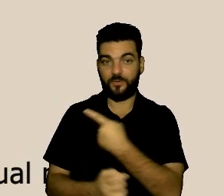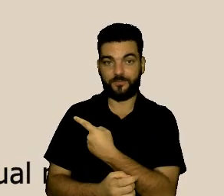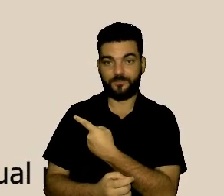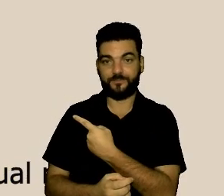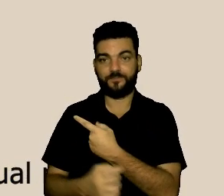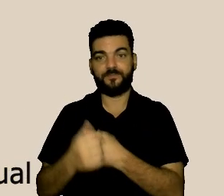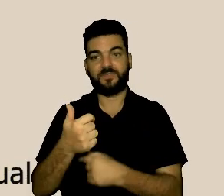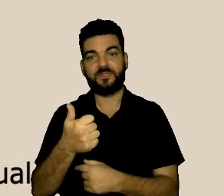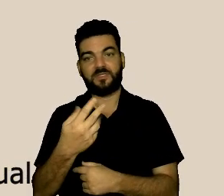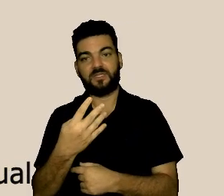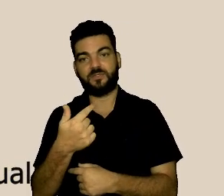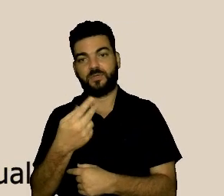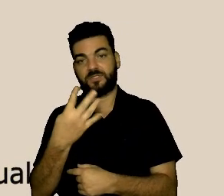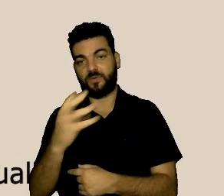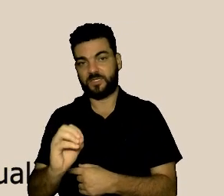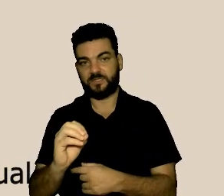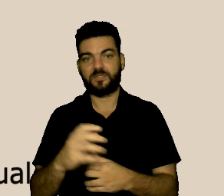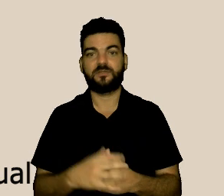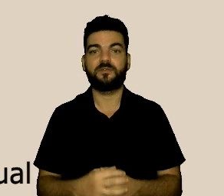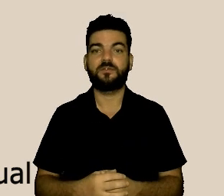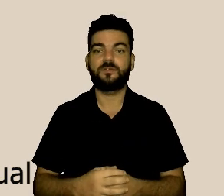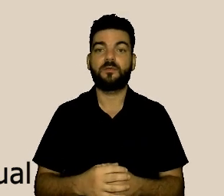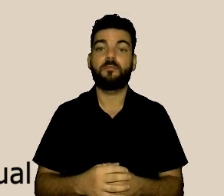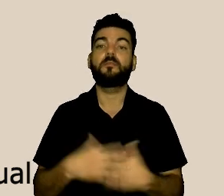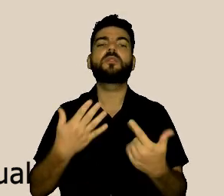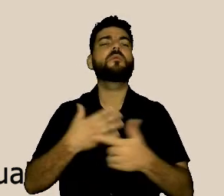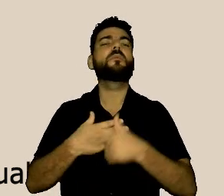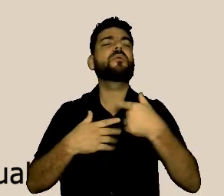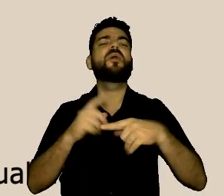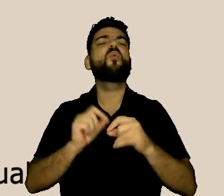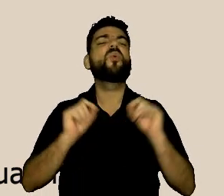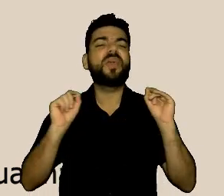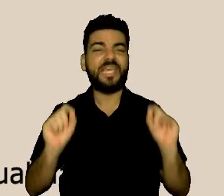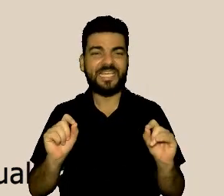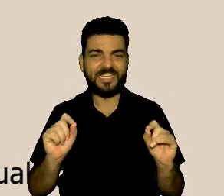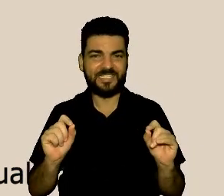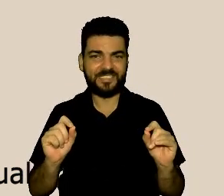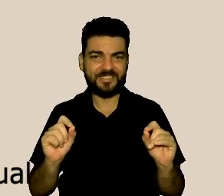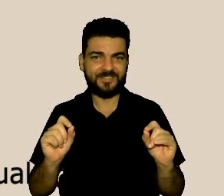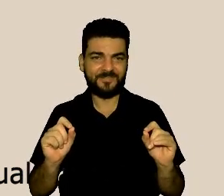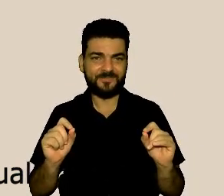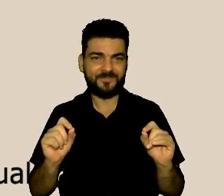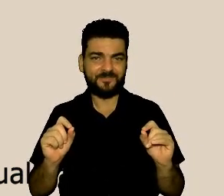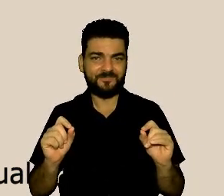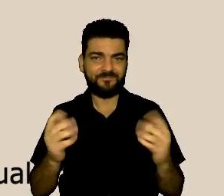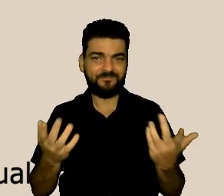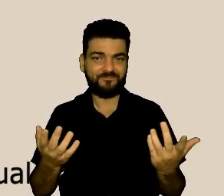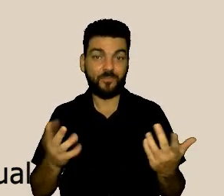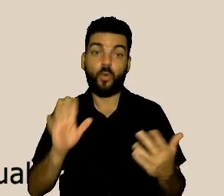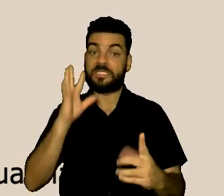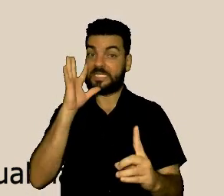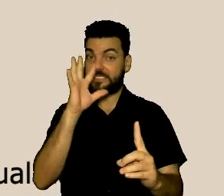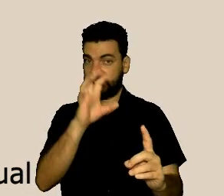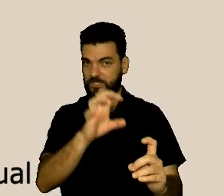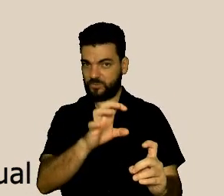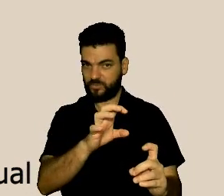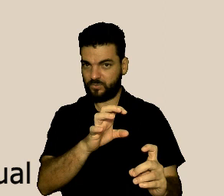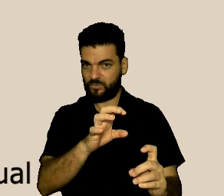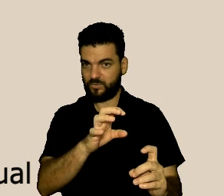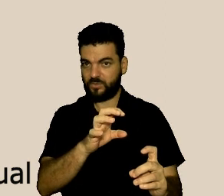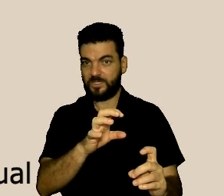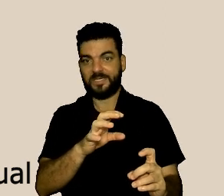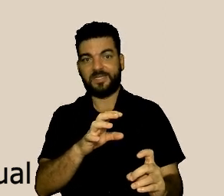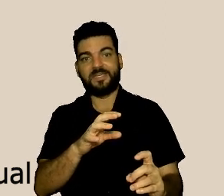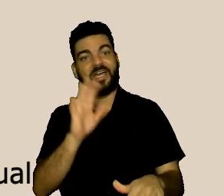no caso dos assédios, nem sempre ela pode ser aplicada, até porque aí nós já temos